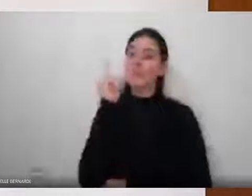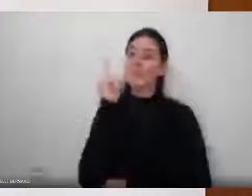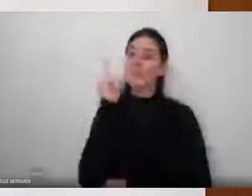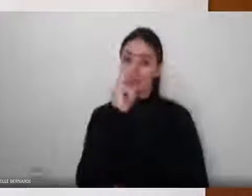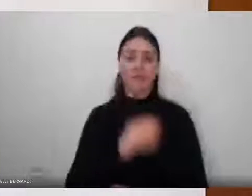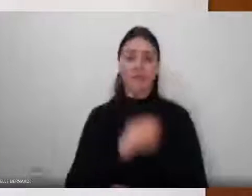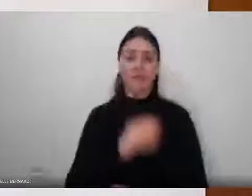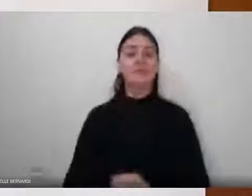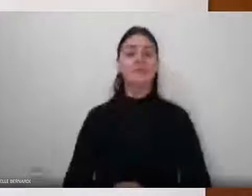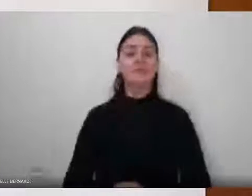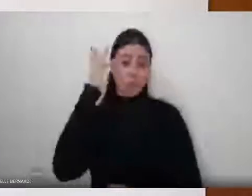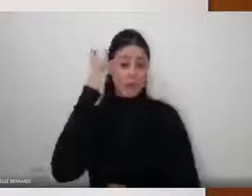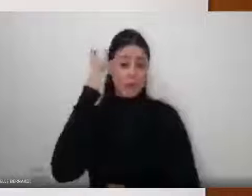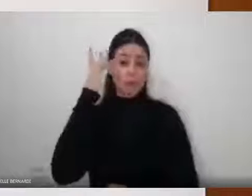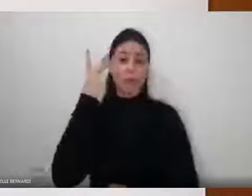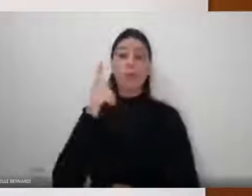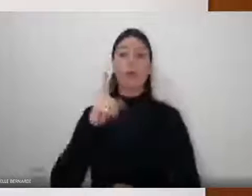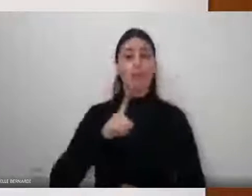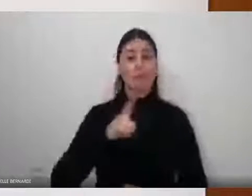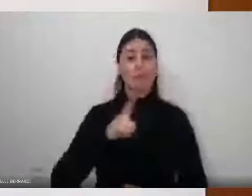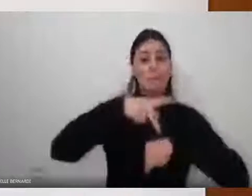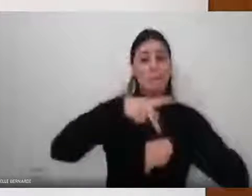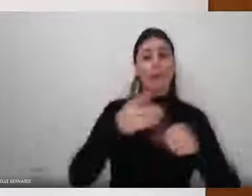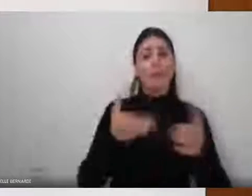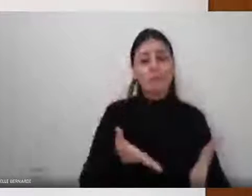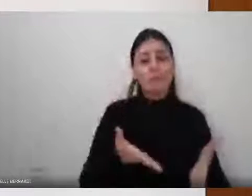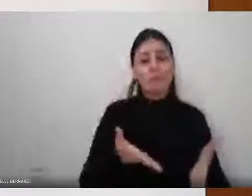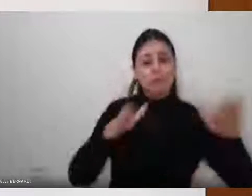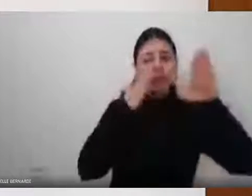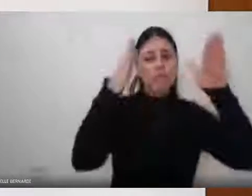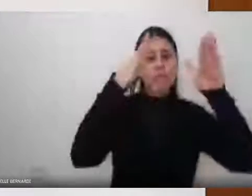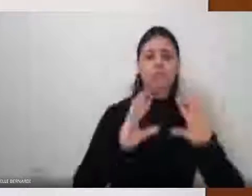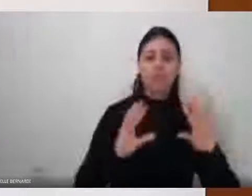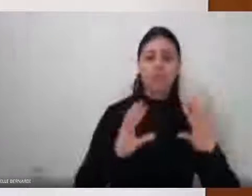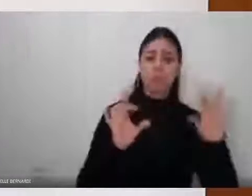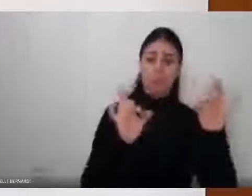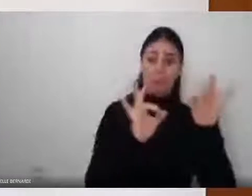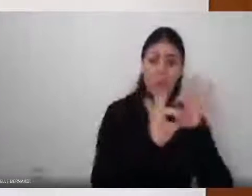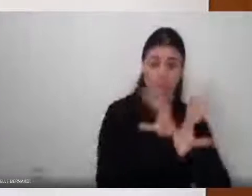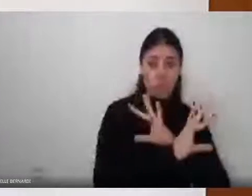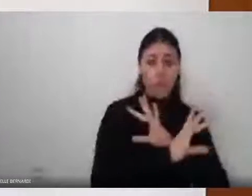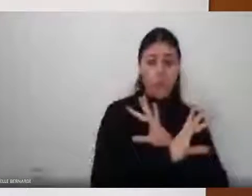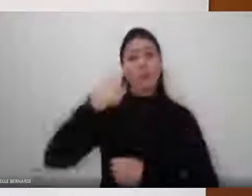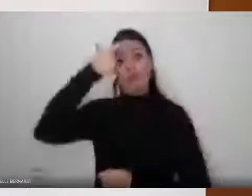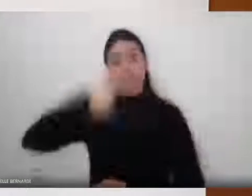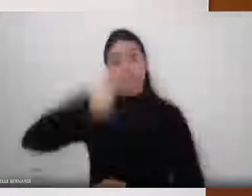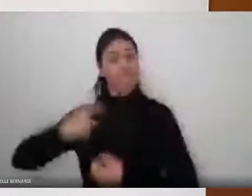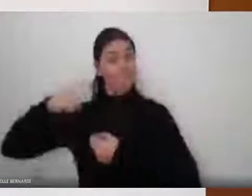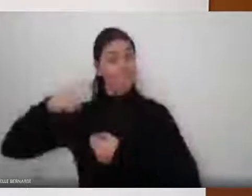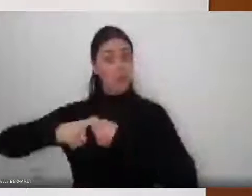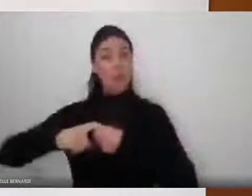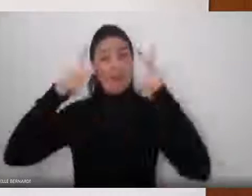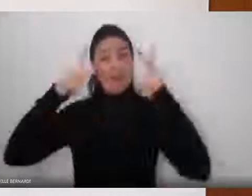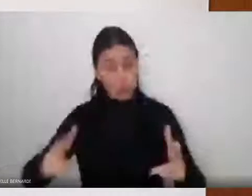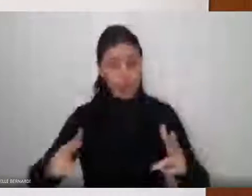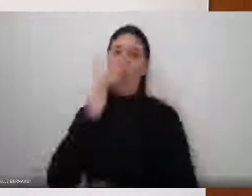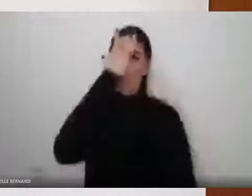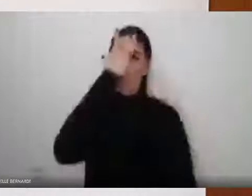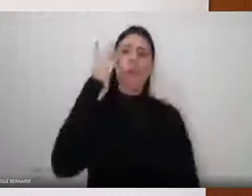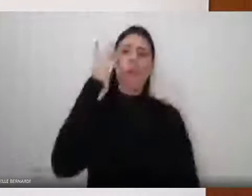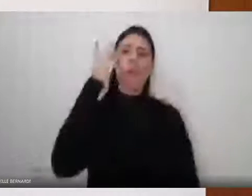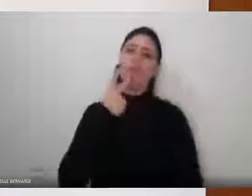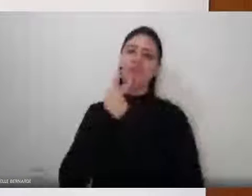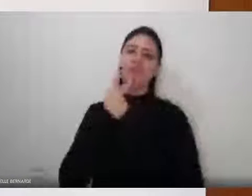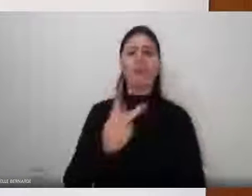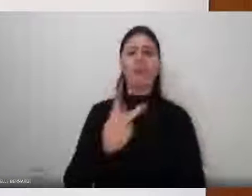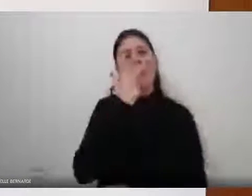nossa, parece que foi esculpido em Carrara, porque a pessoa ficou muito próxima. E o ditado popular